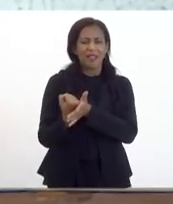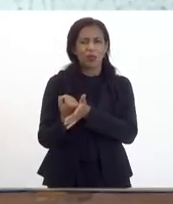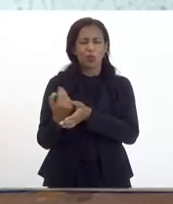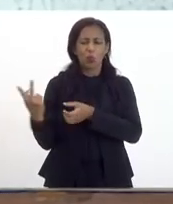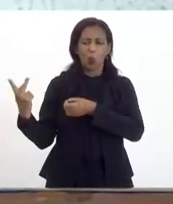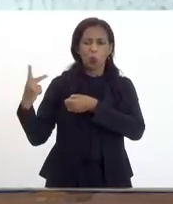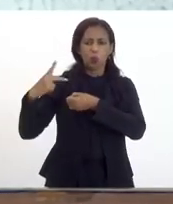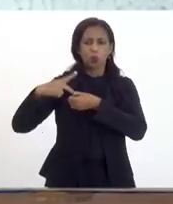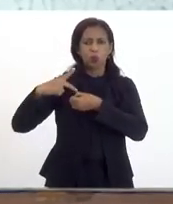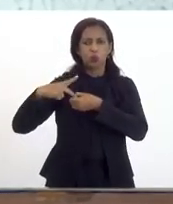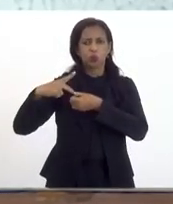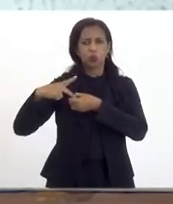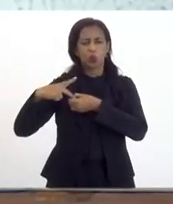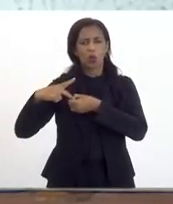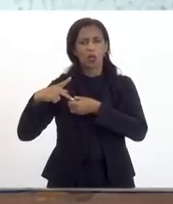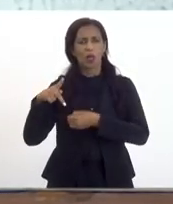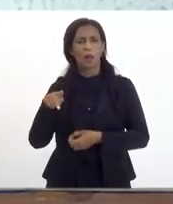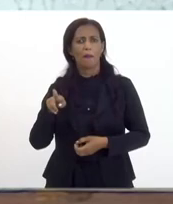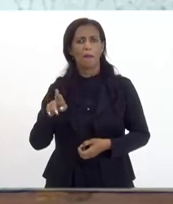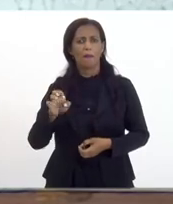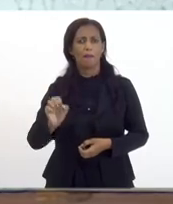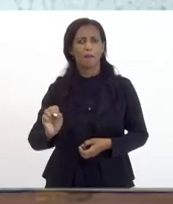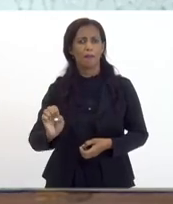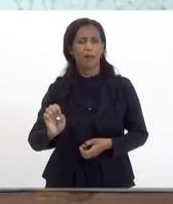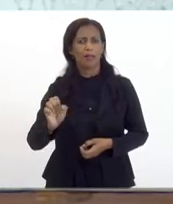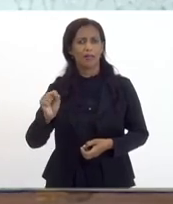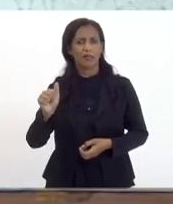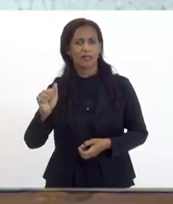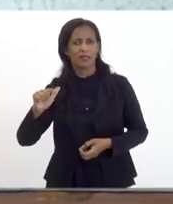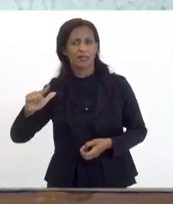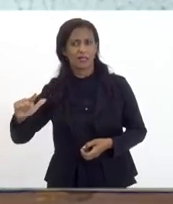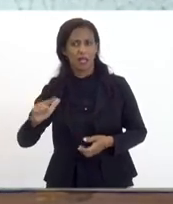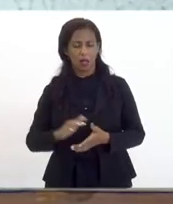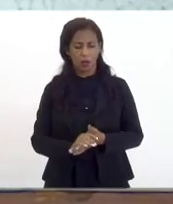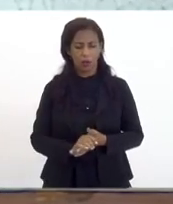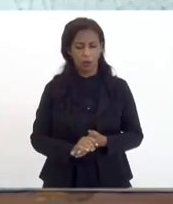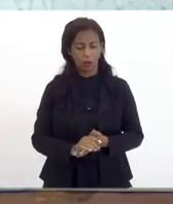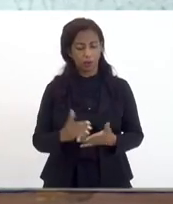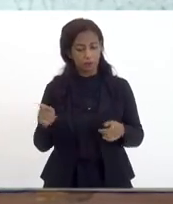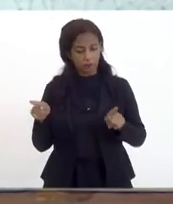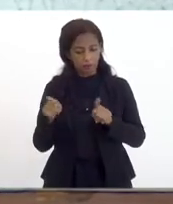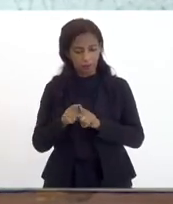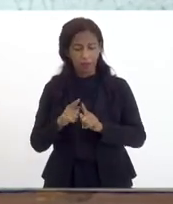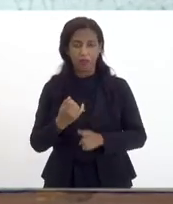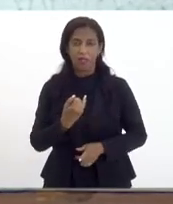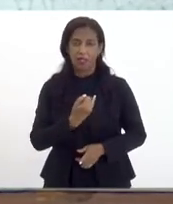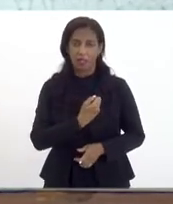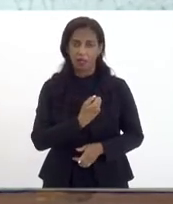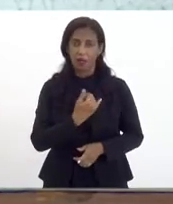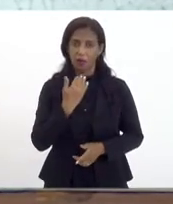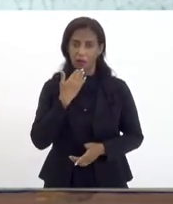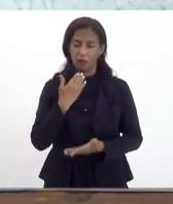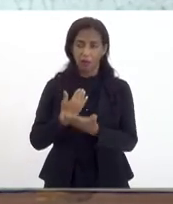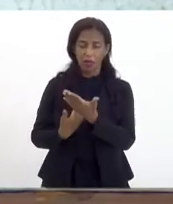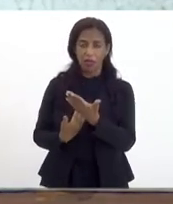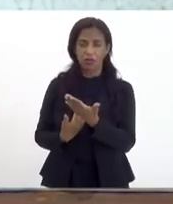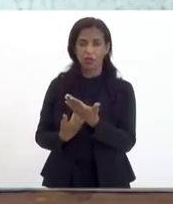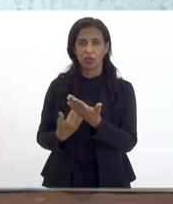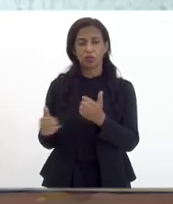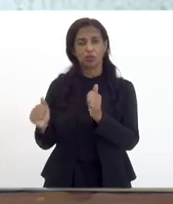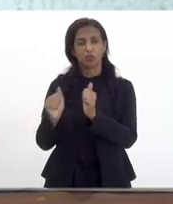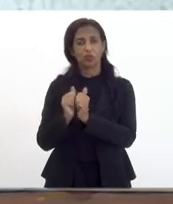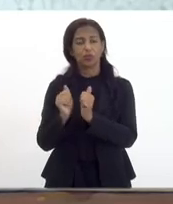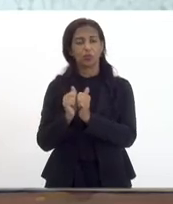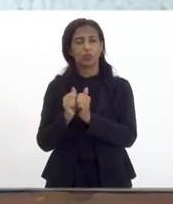petróleo da zona do pré-sal por oportuno Itaguaí pede a interseção seu